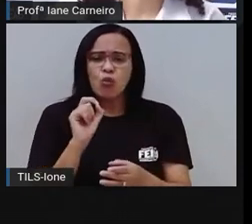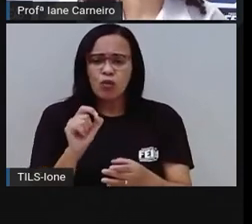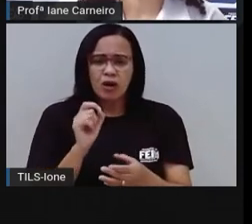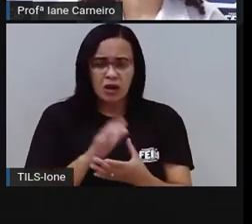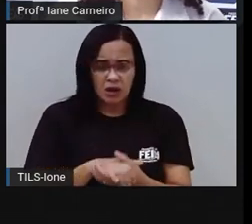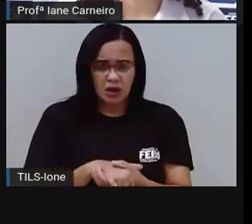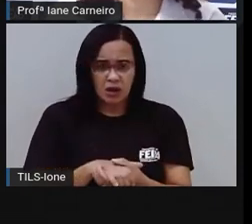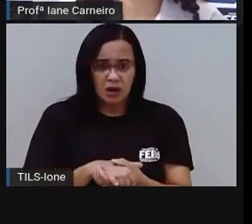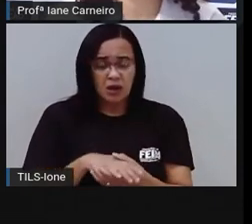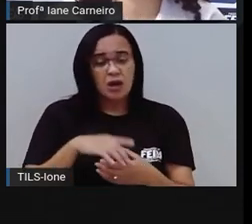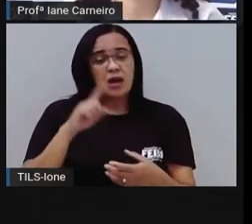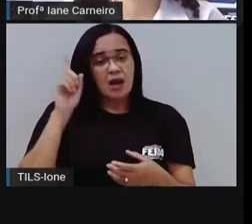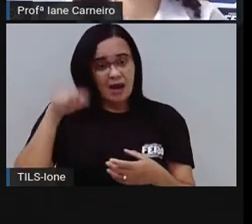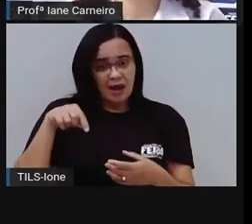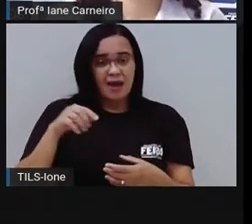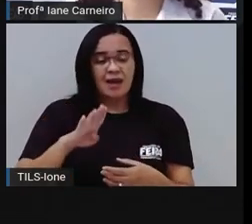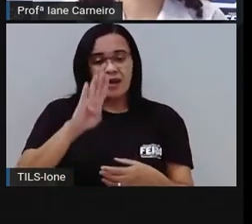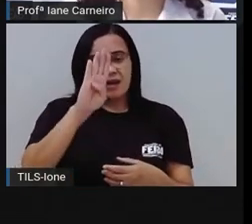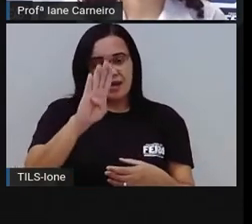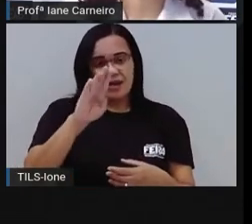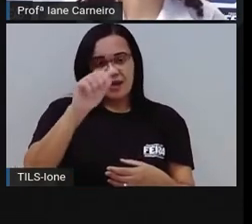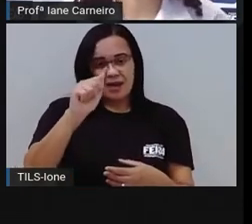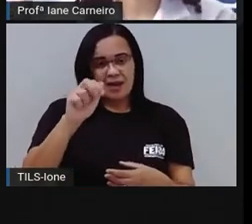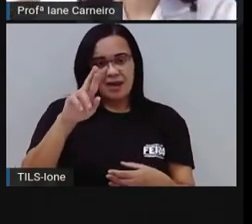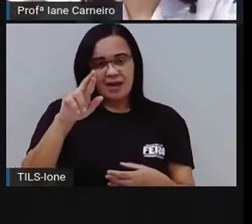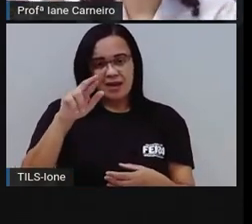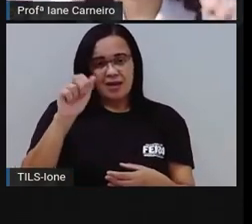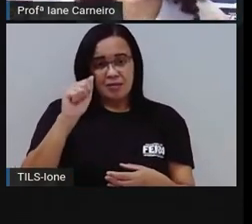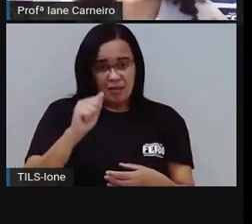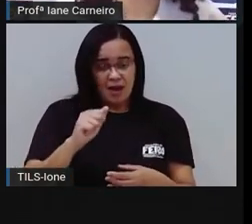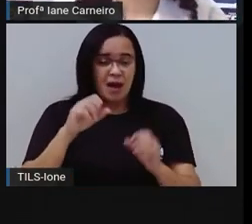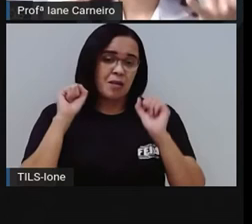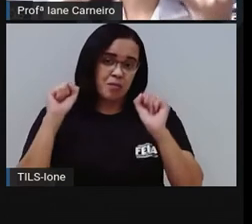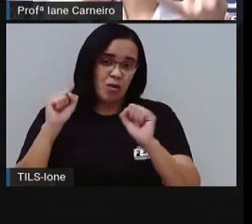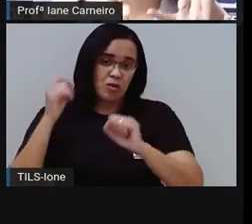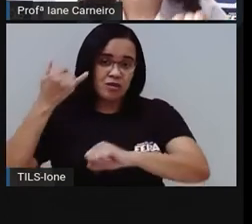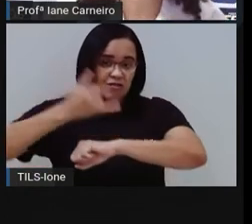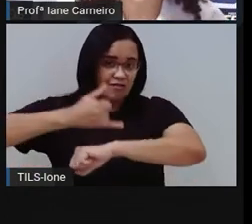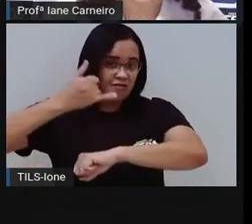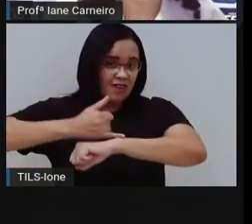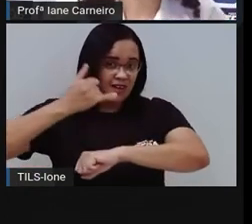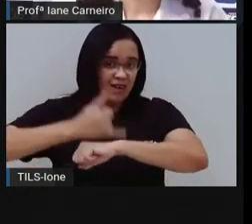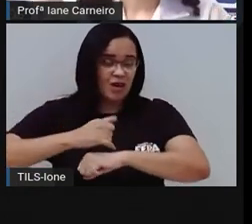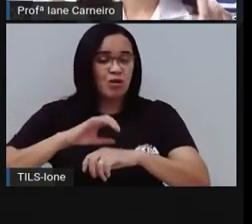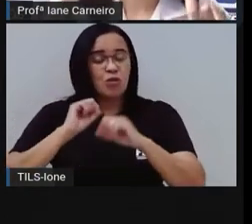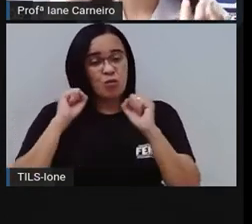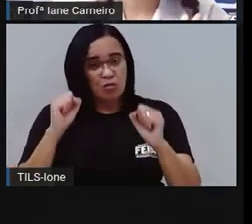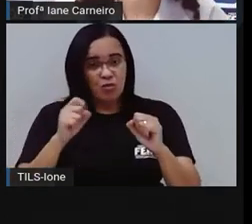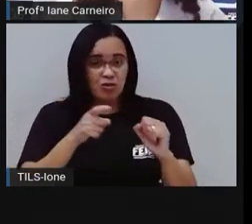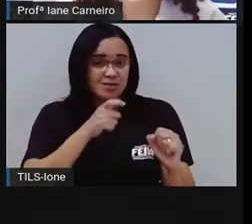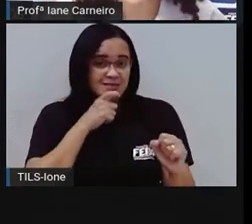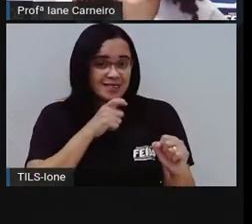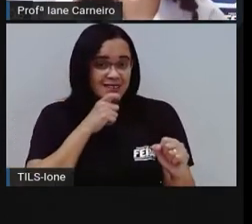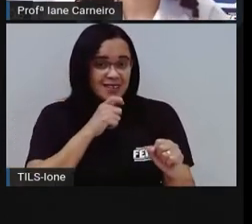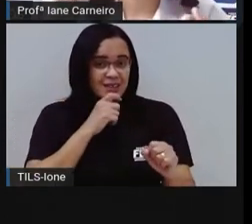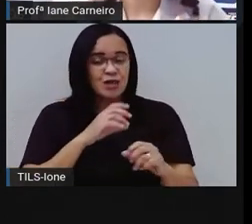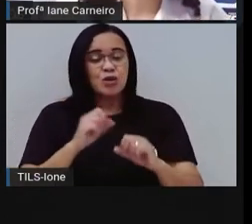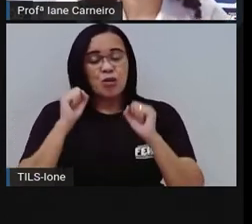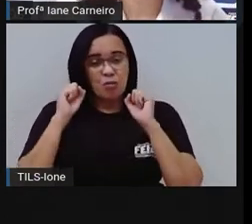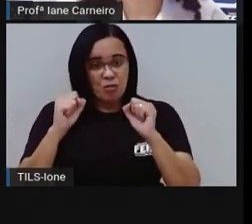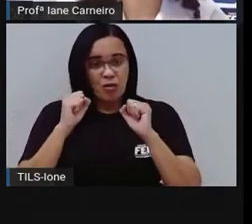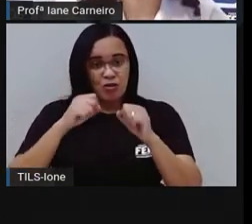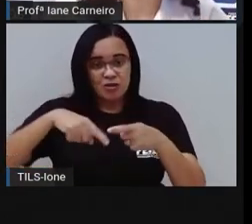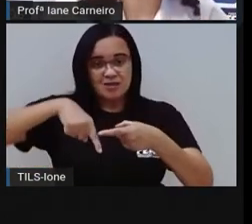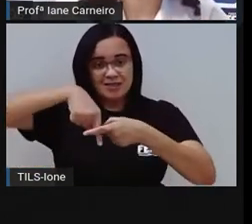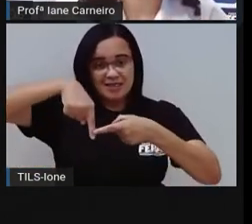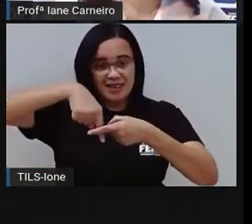barra. Olha, é mesmo. Pode ser uma barra de ferro, né? Da academia. Pode ser a barra de gelo. Pode ser uma barra de chocolate, barra